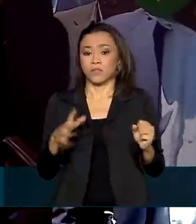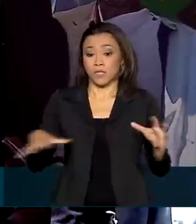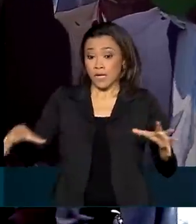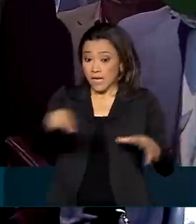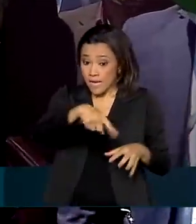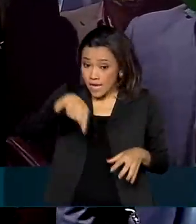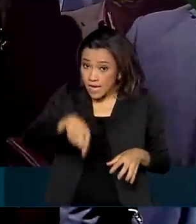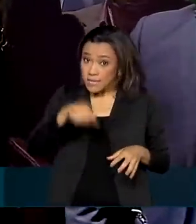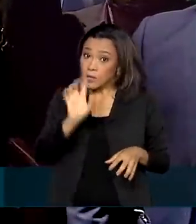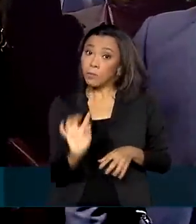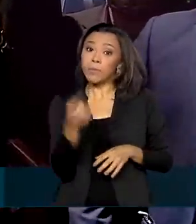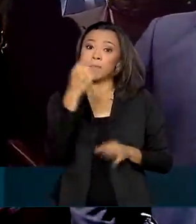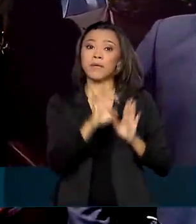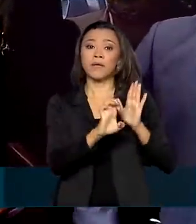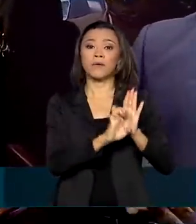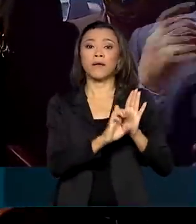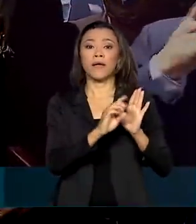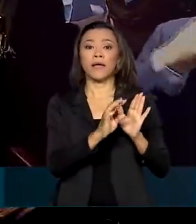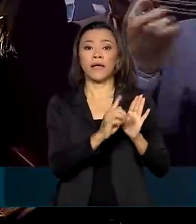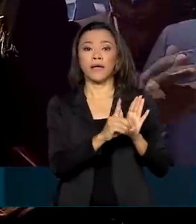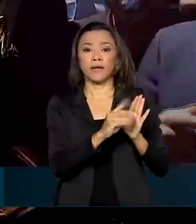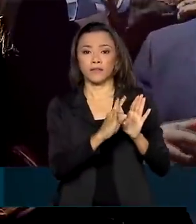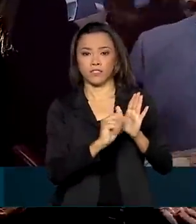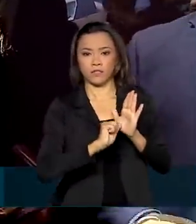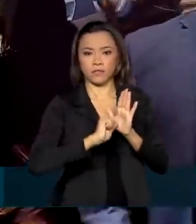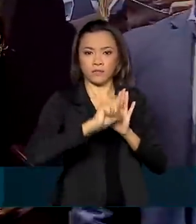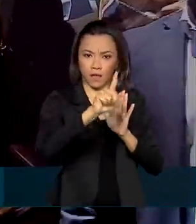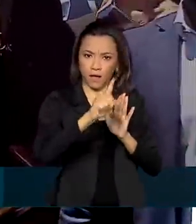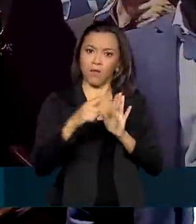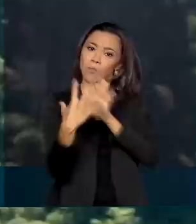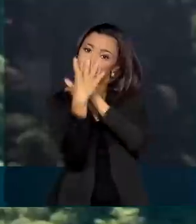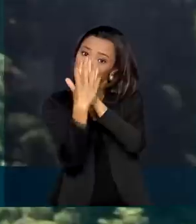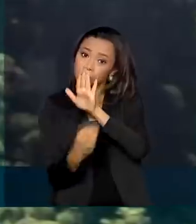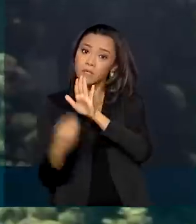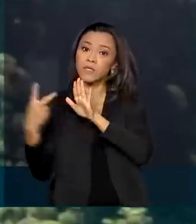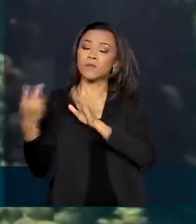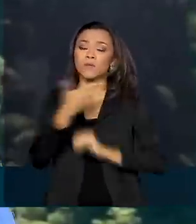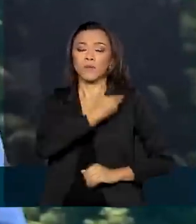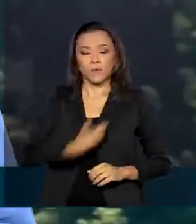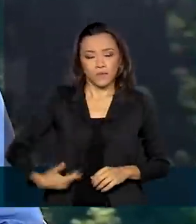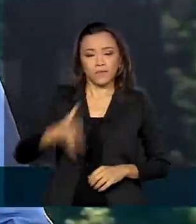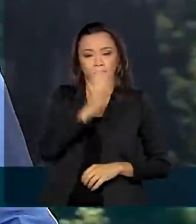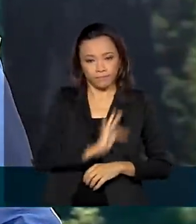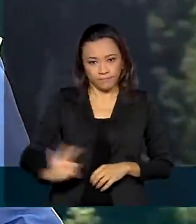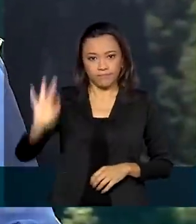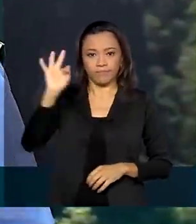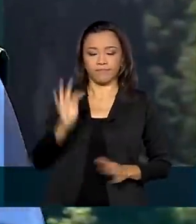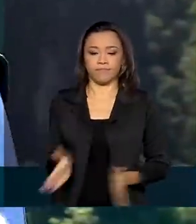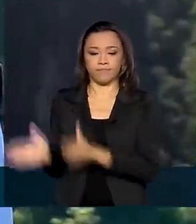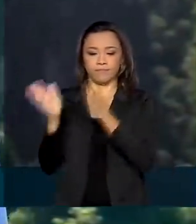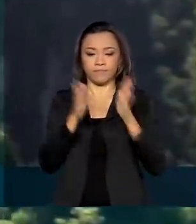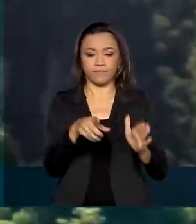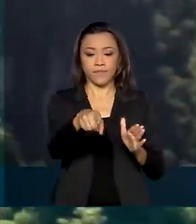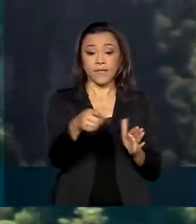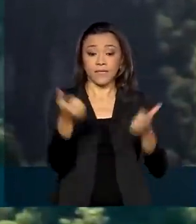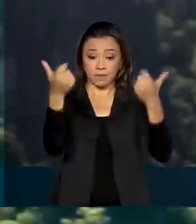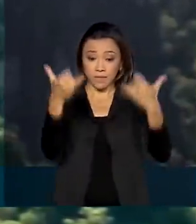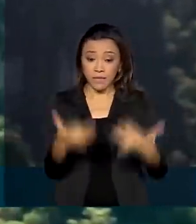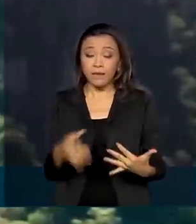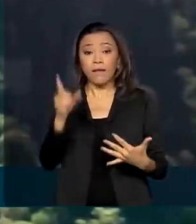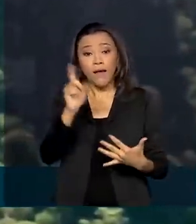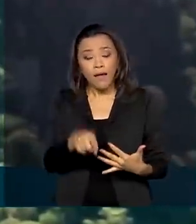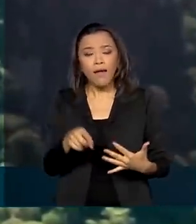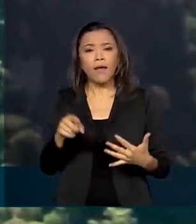primeiro edital no novo modelo de concessões do governo federal. É o reconhecimento do empreendedorismo,